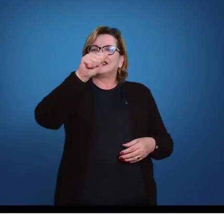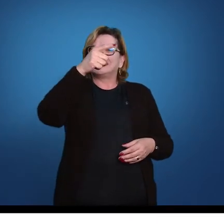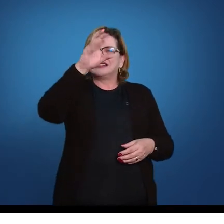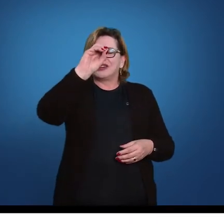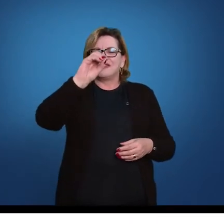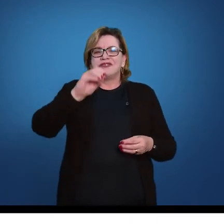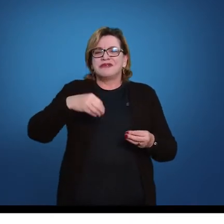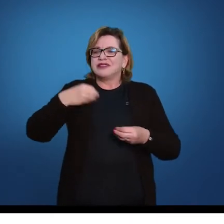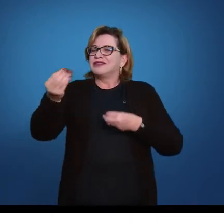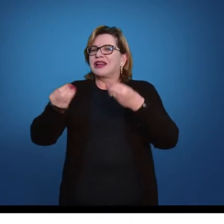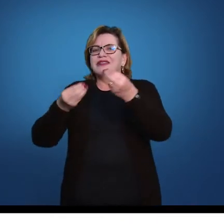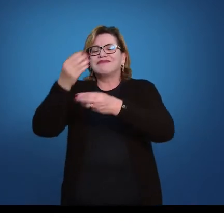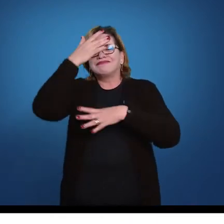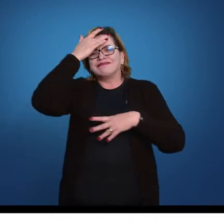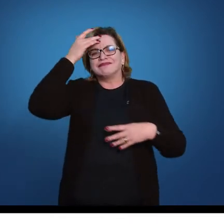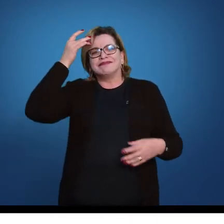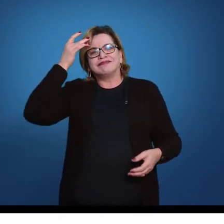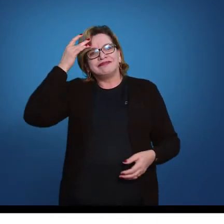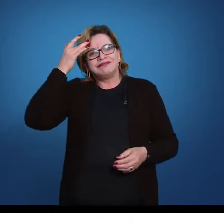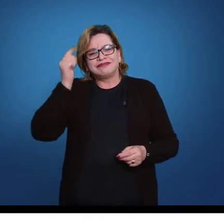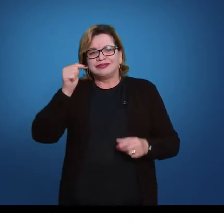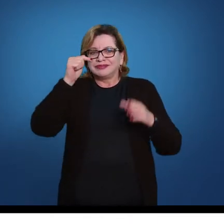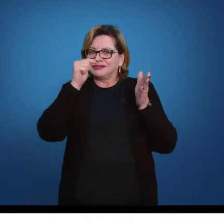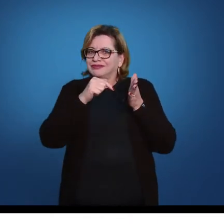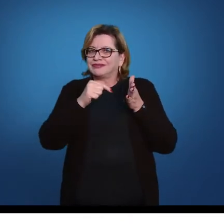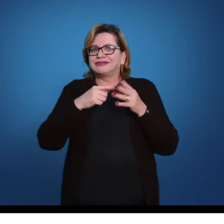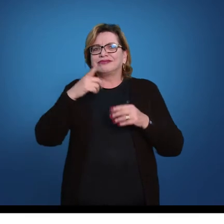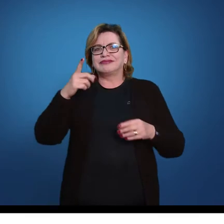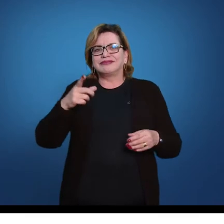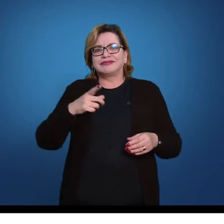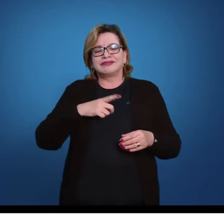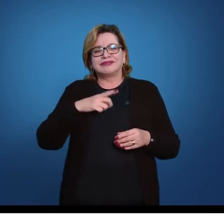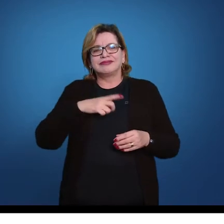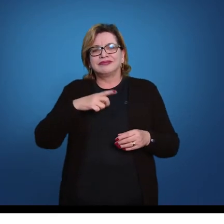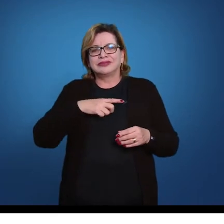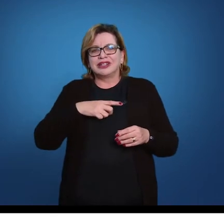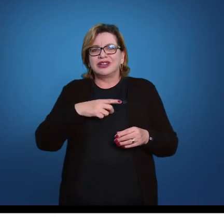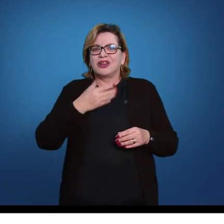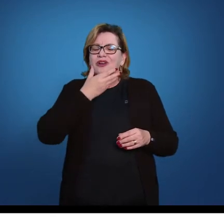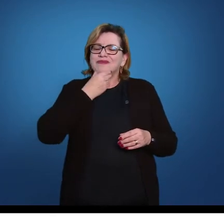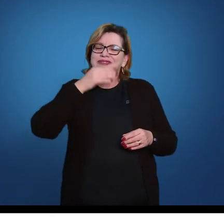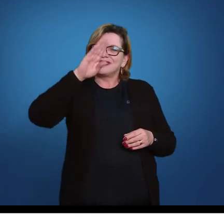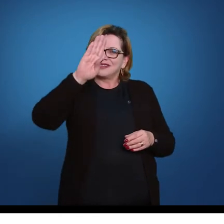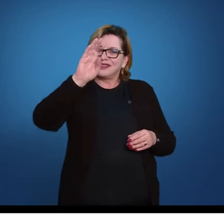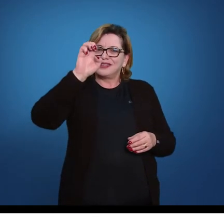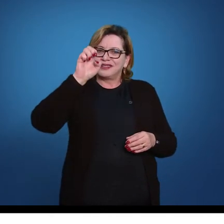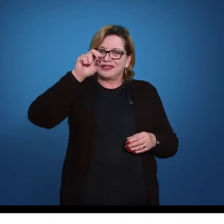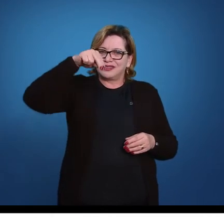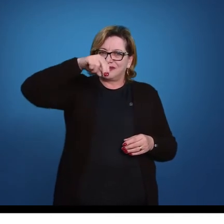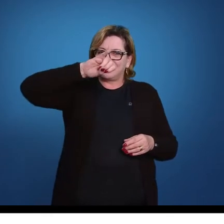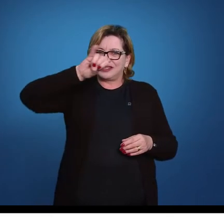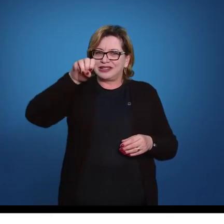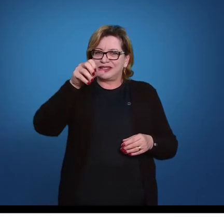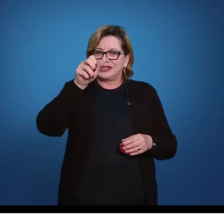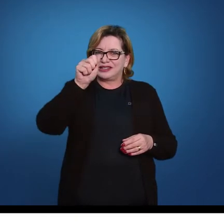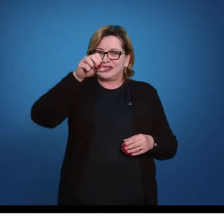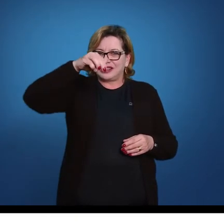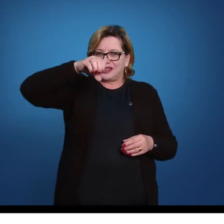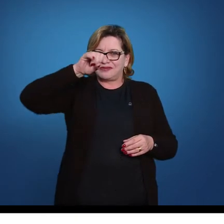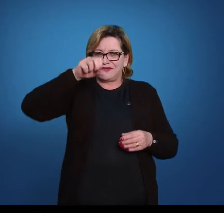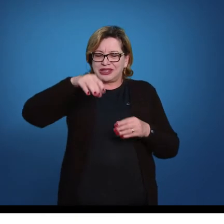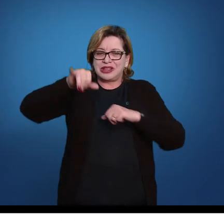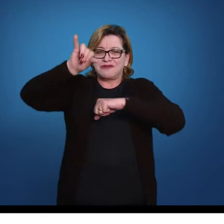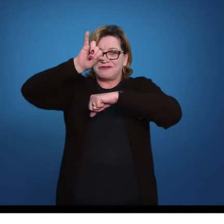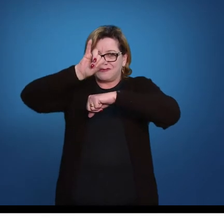visitantes, para o público. E, nesse cartão de lembrança, aparece Benjamin de Oliveira no centro do cartão,